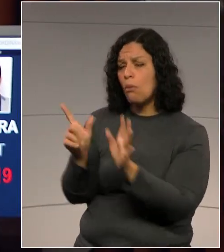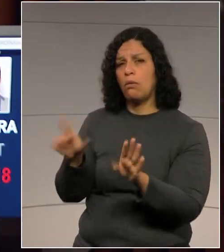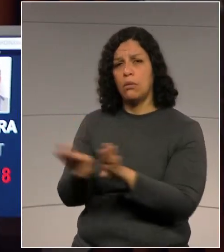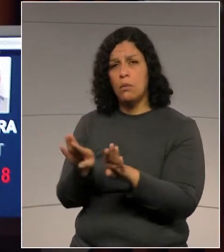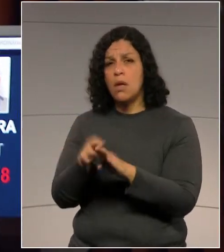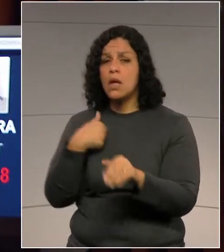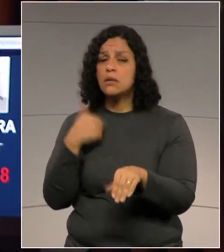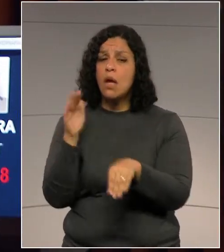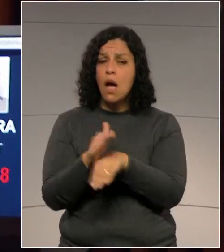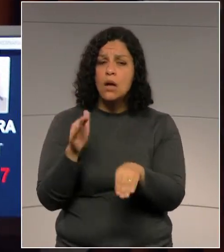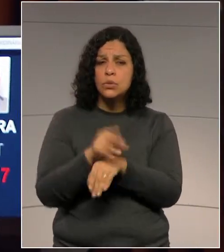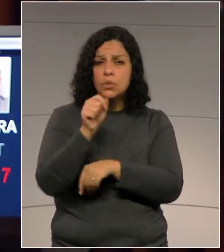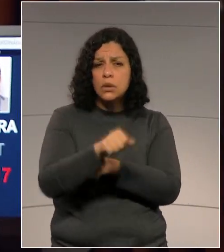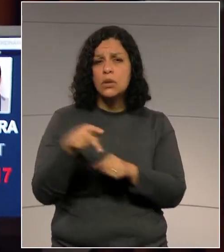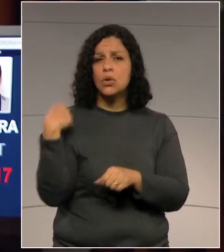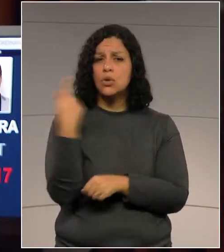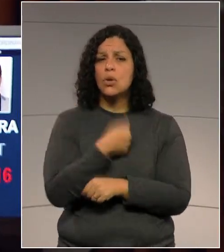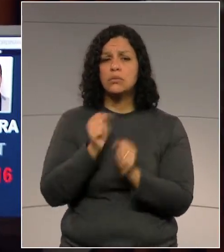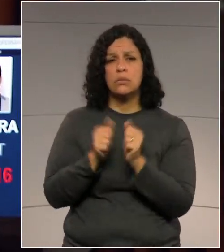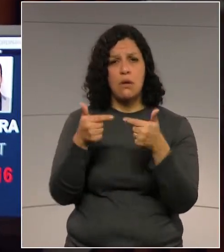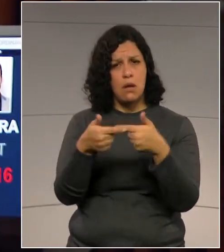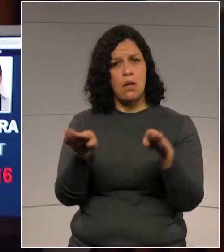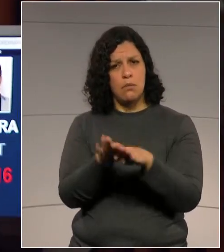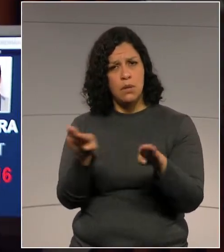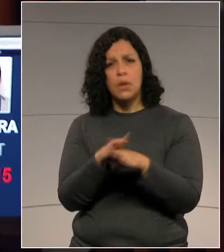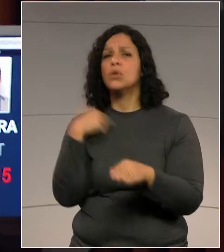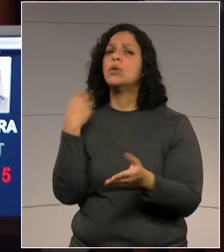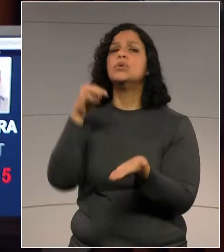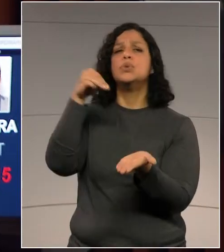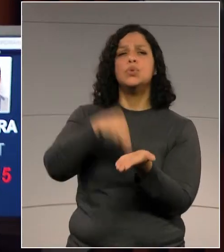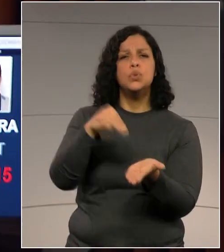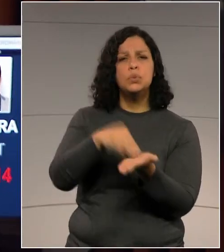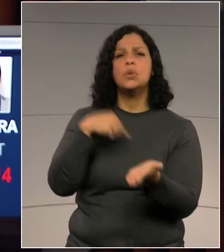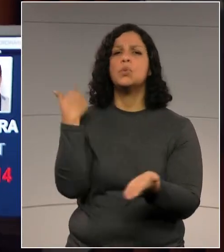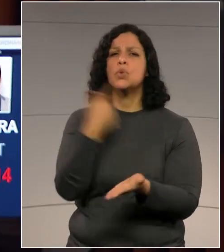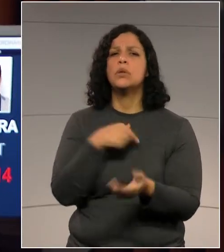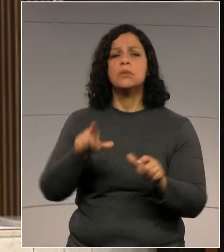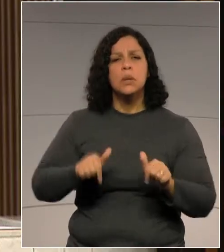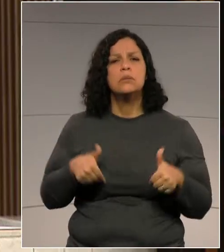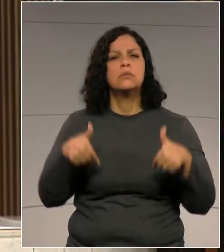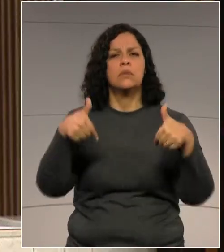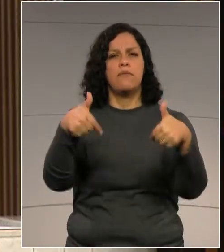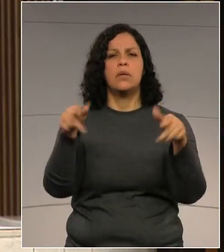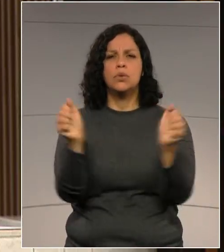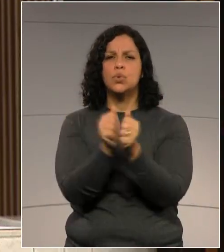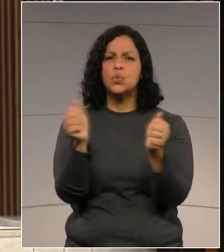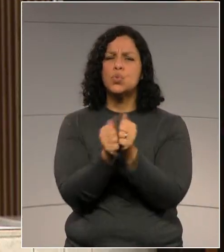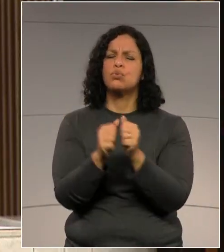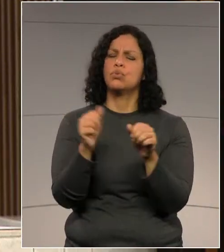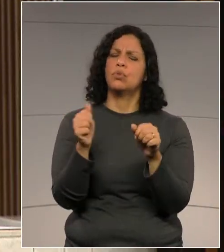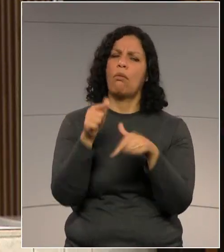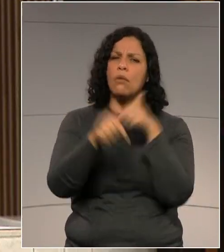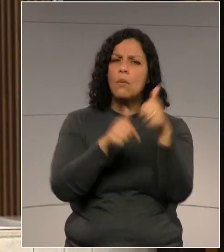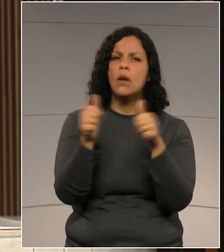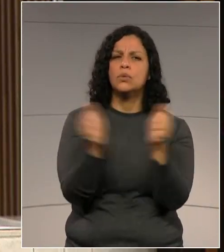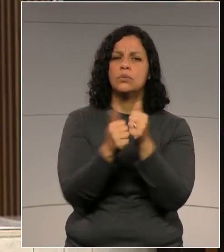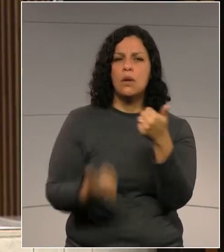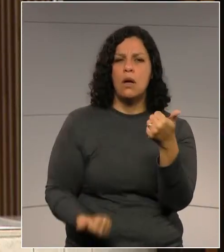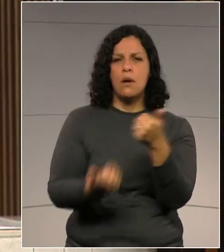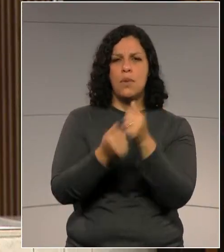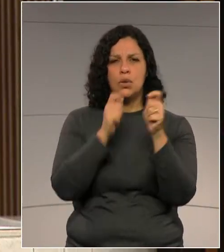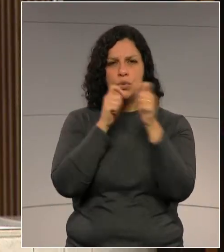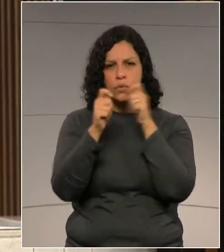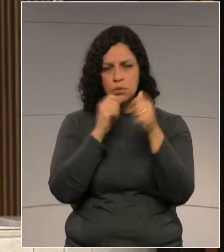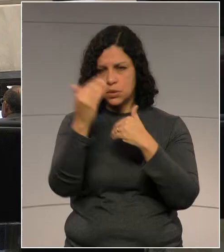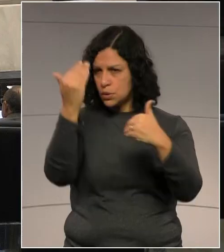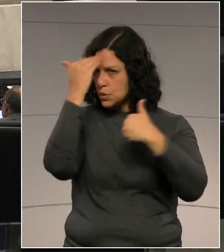eles prestam serviços aqui a toda a Assembleia, é o mínimo que nós devemos ter, uma defesa séria e firme da categoria. Muito